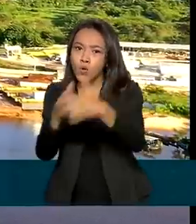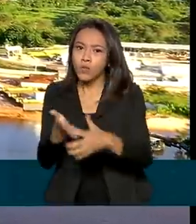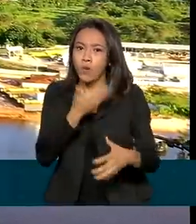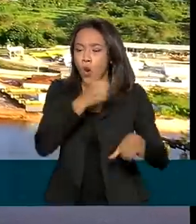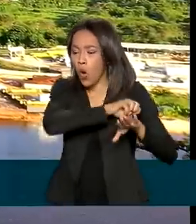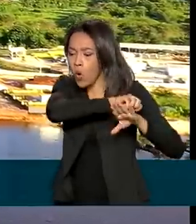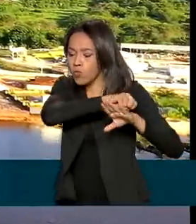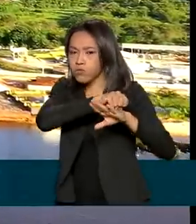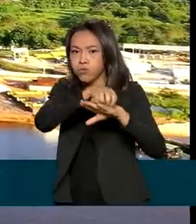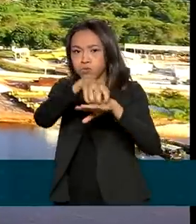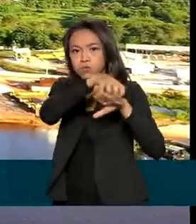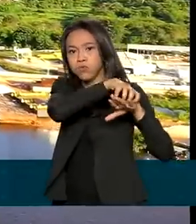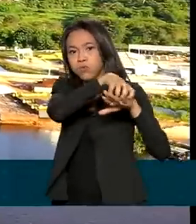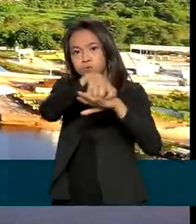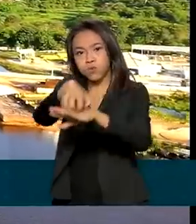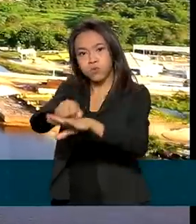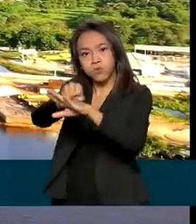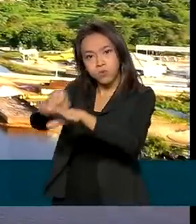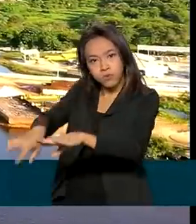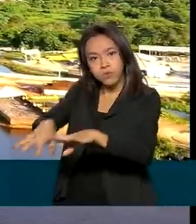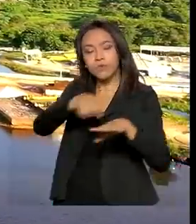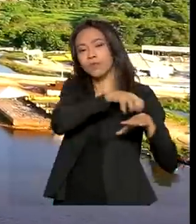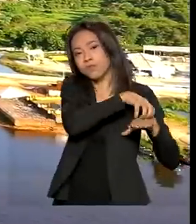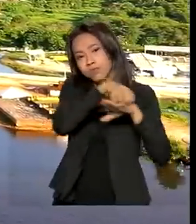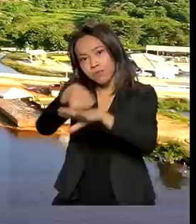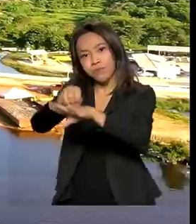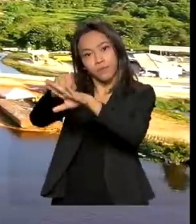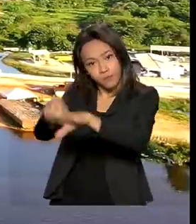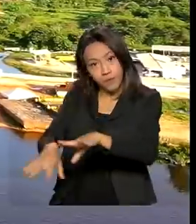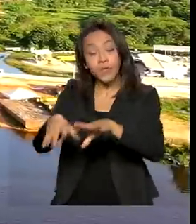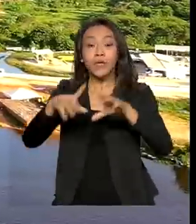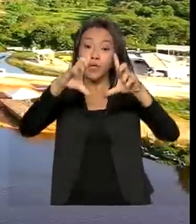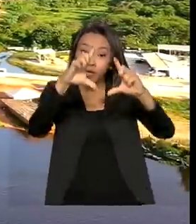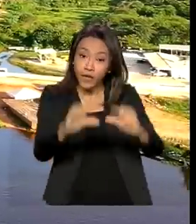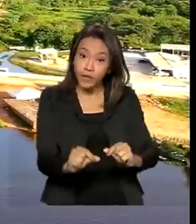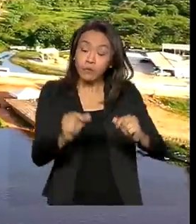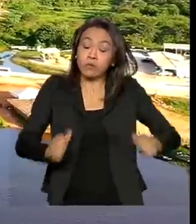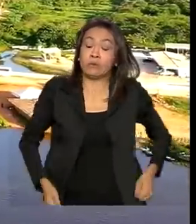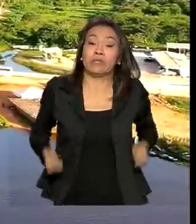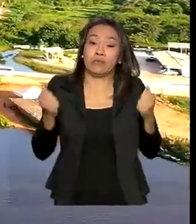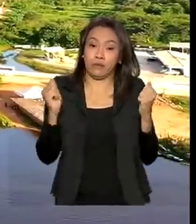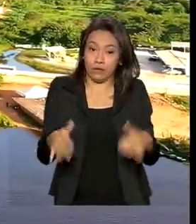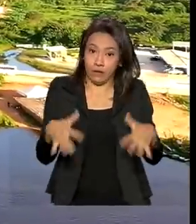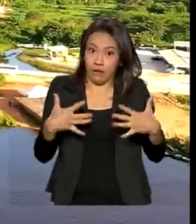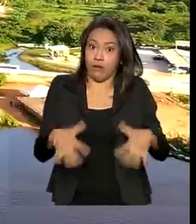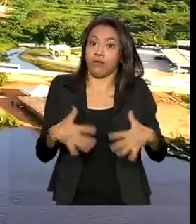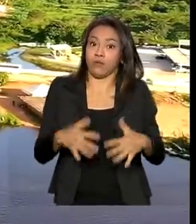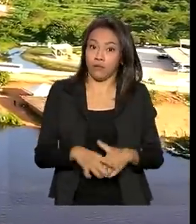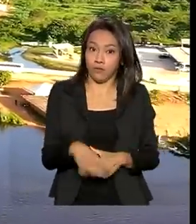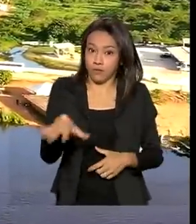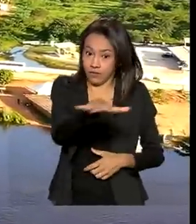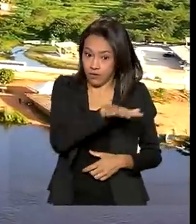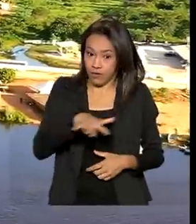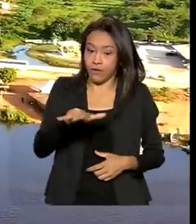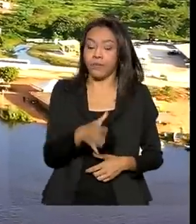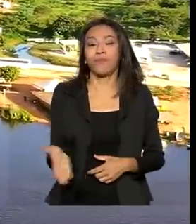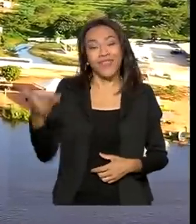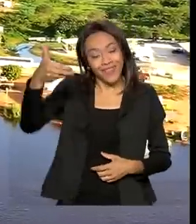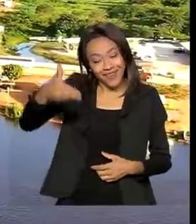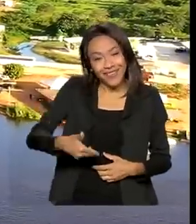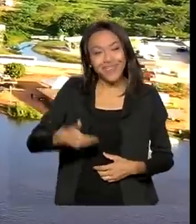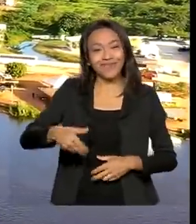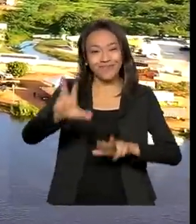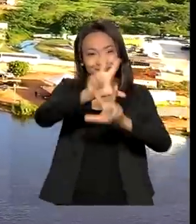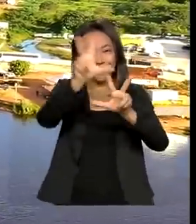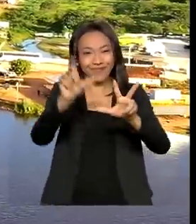escoamento da produção de bens e diminuir os custos no transporte de cargas. E a TV Brasil vai